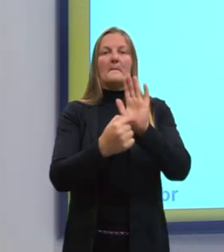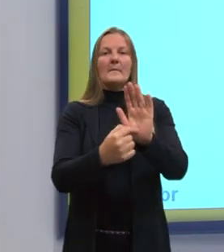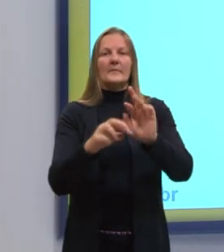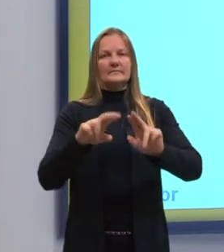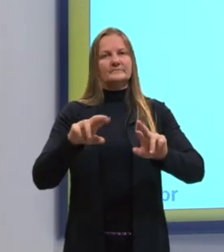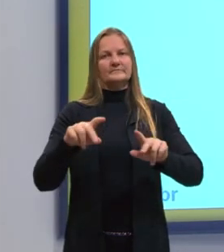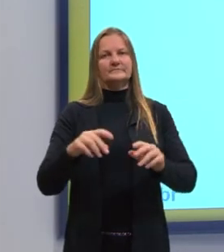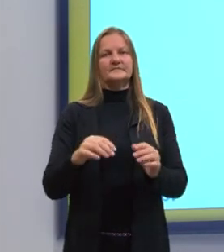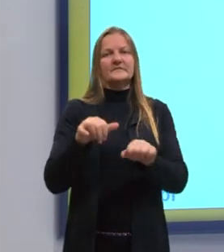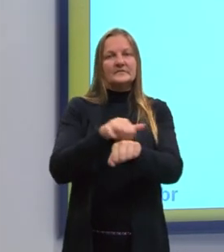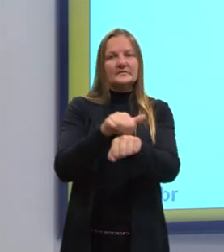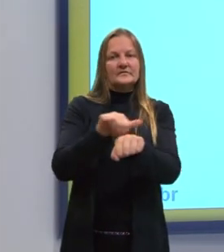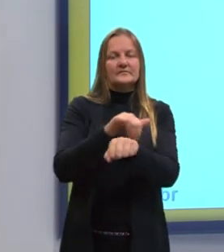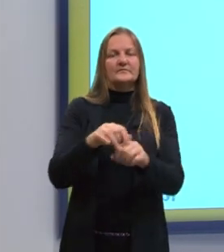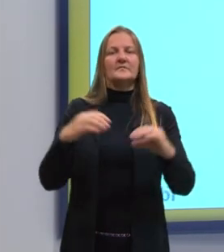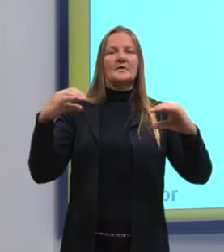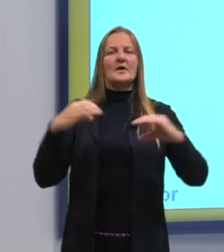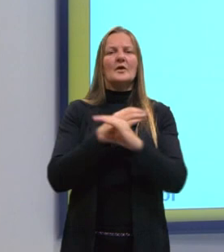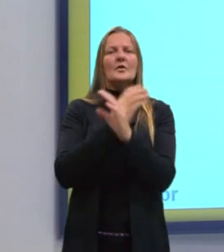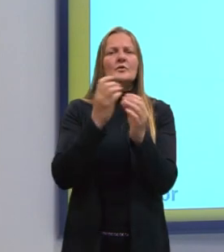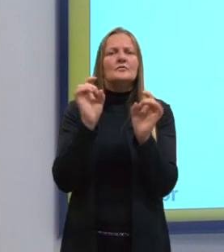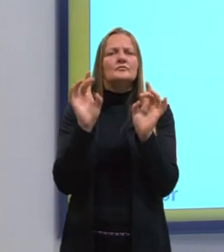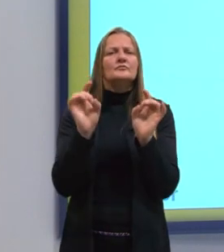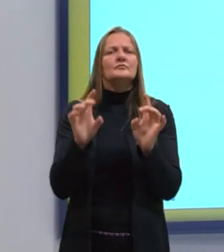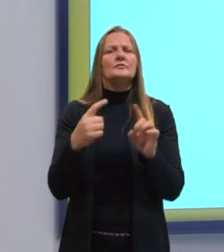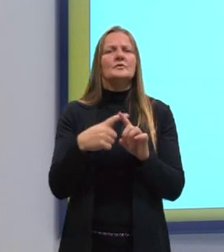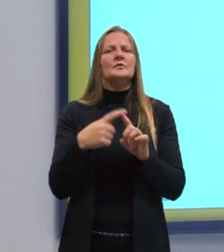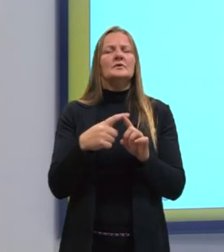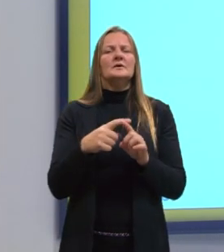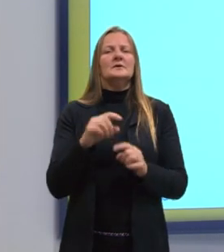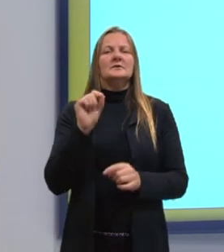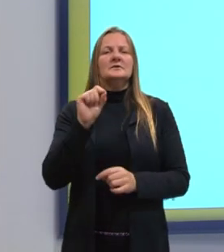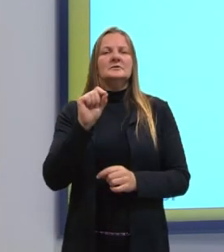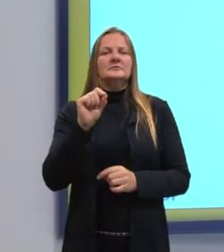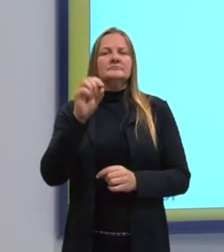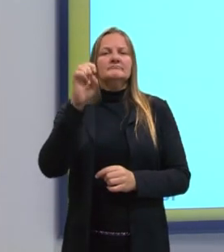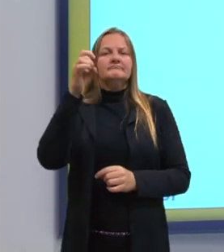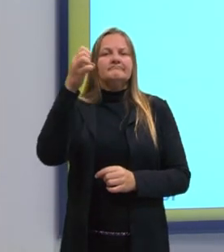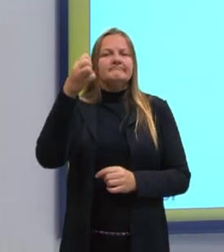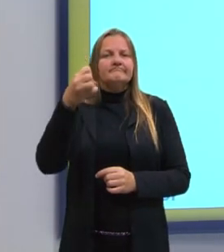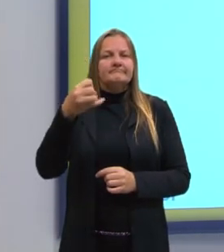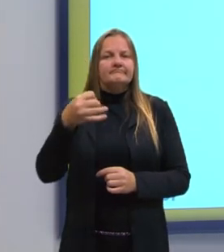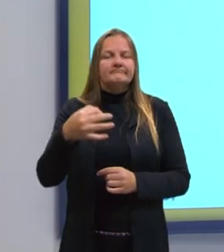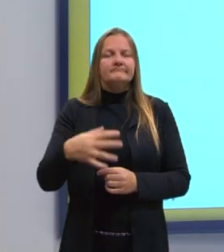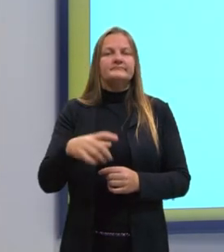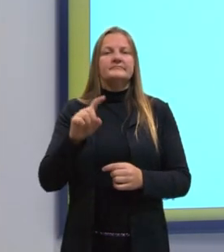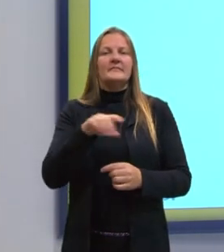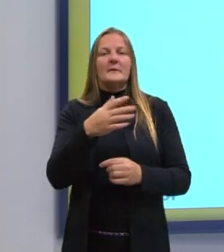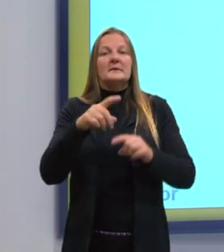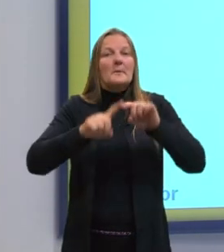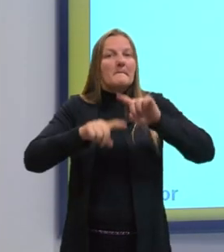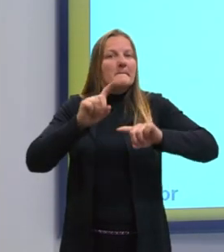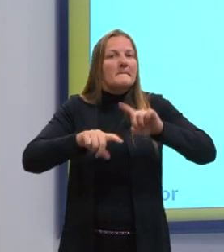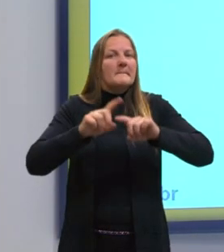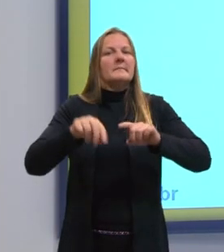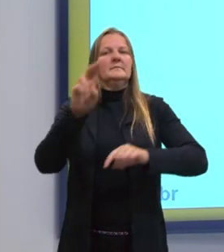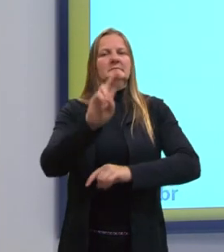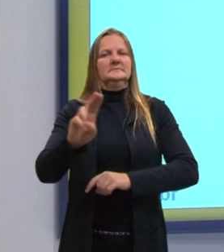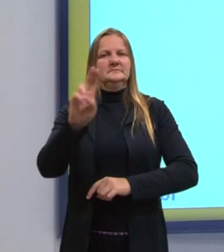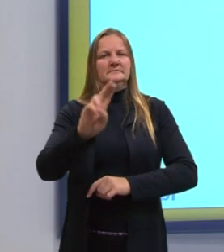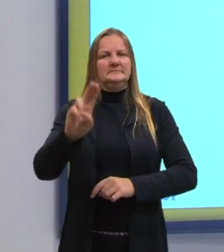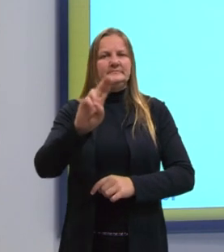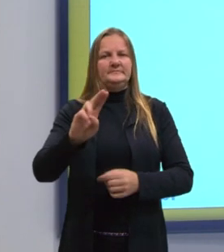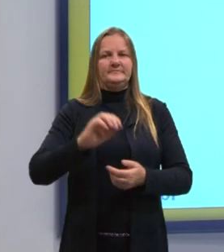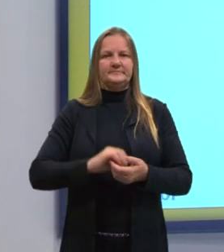diferente. Então, o calor específico, né, ele é justamente o quê? Específico e depende do material que a gente vai estar usando,